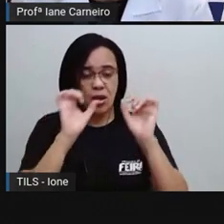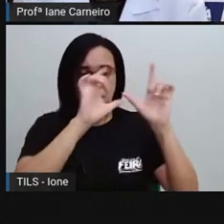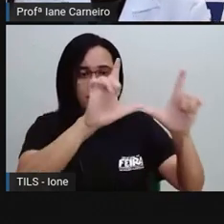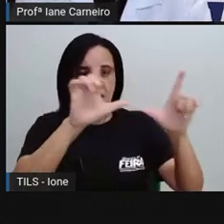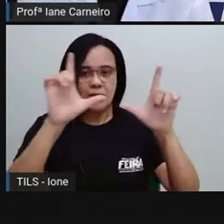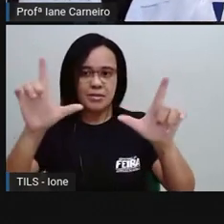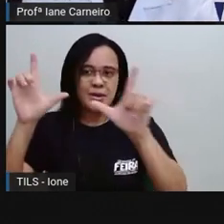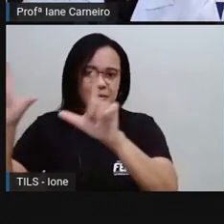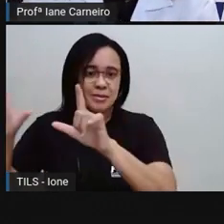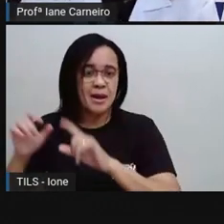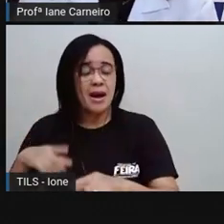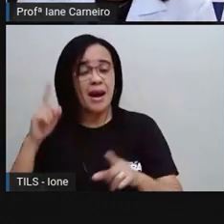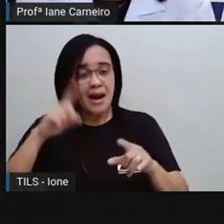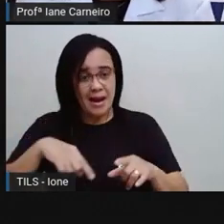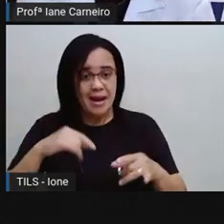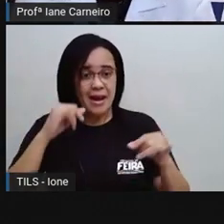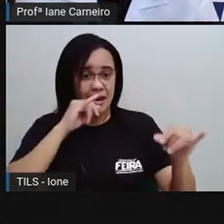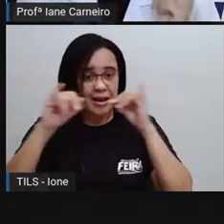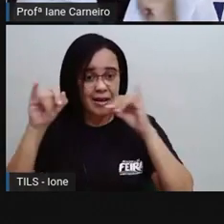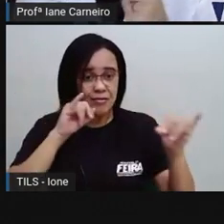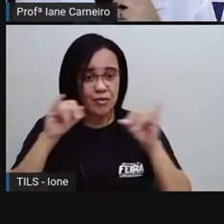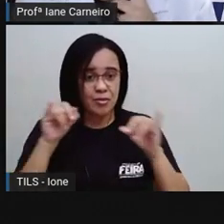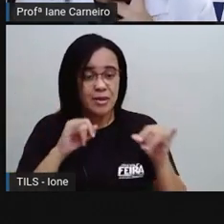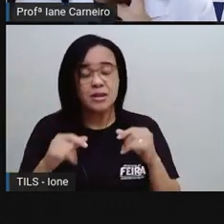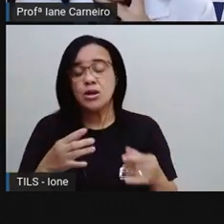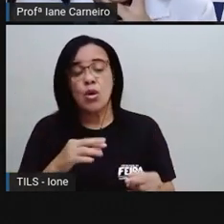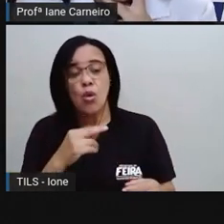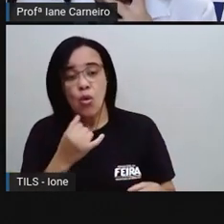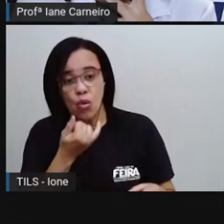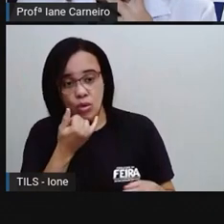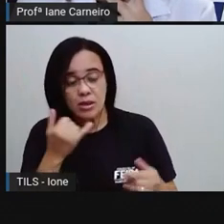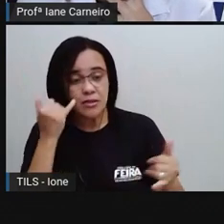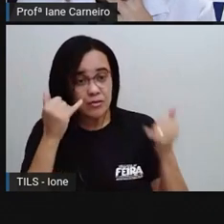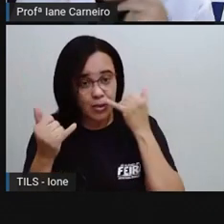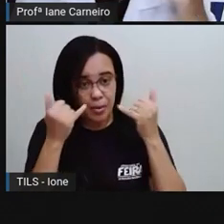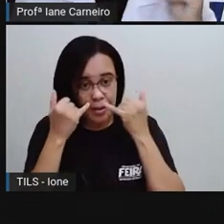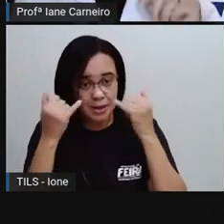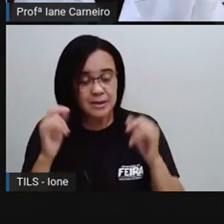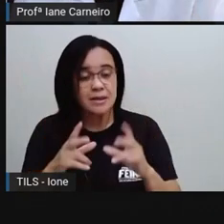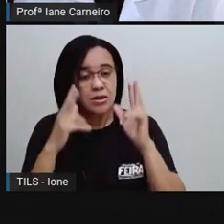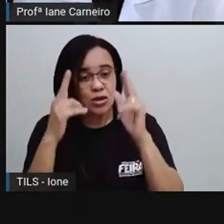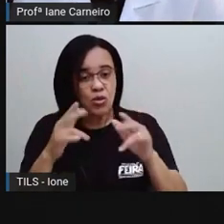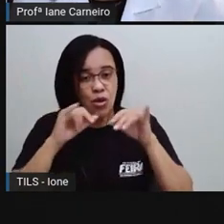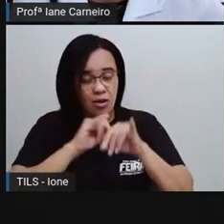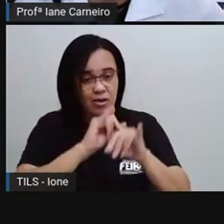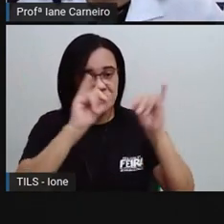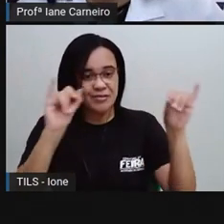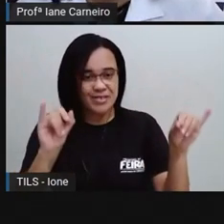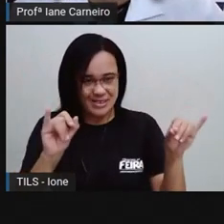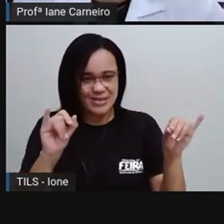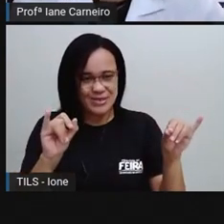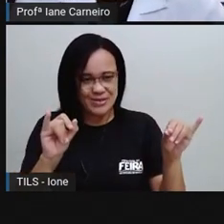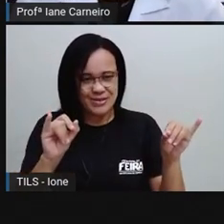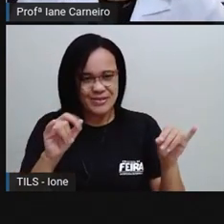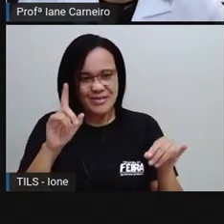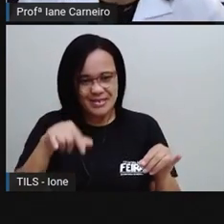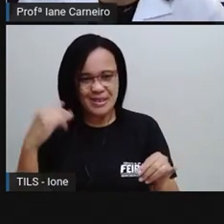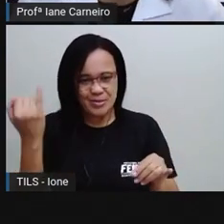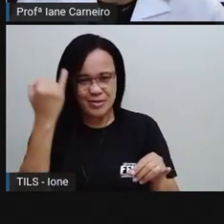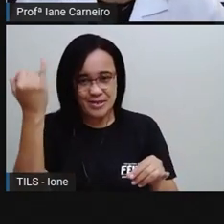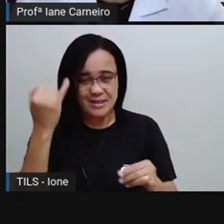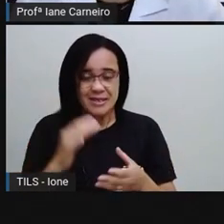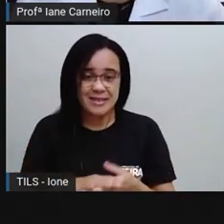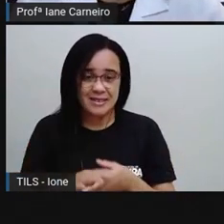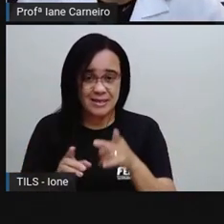água para ficar saudável. Tá joia? Até porque, ó, ó a mensagem que a prova fechou a aula de hoje porque,